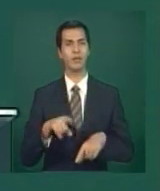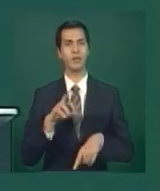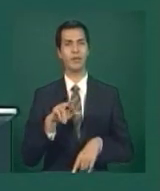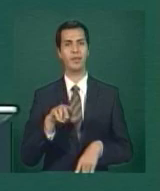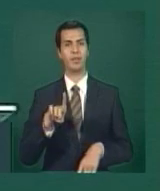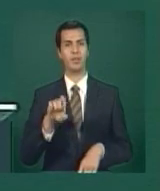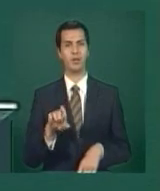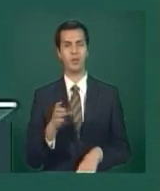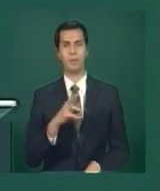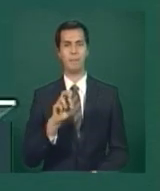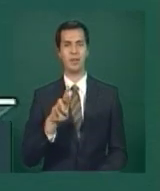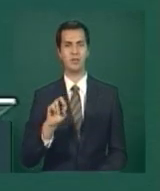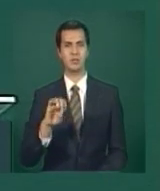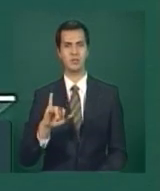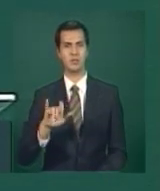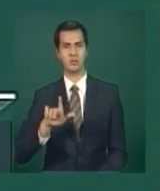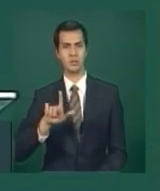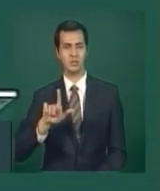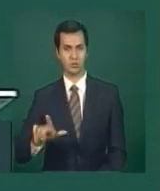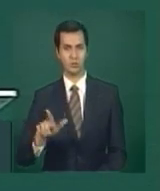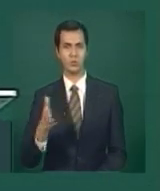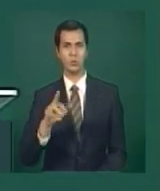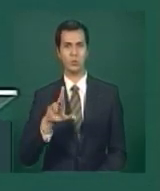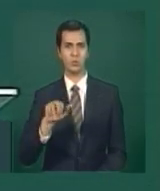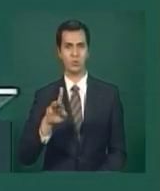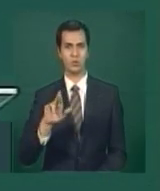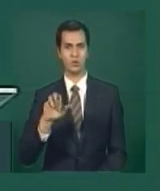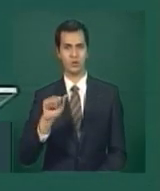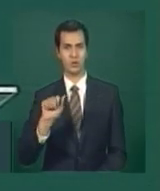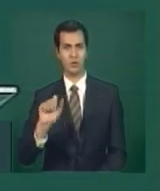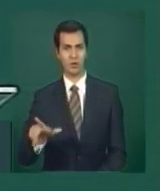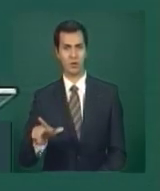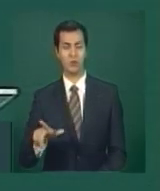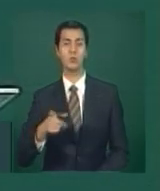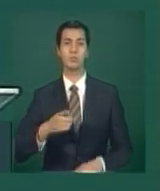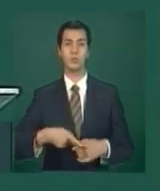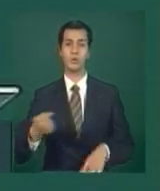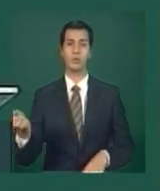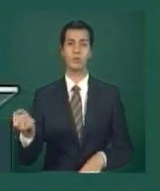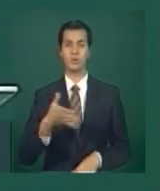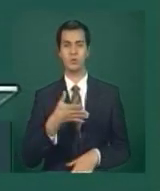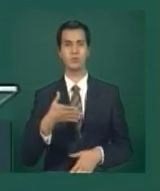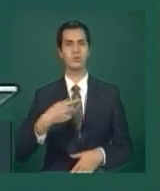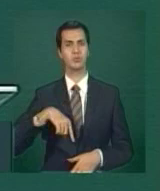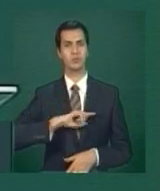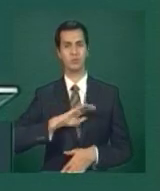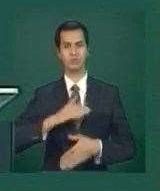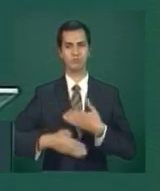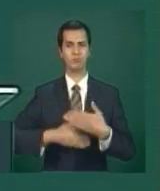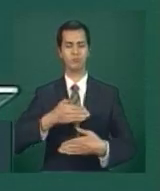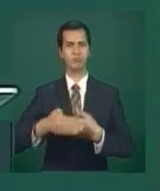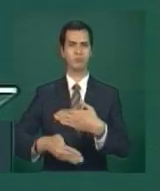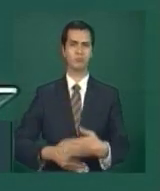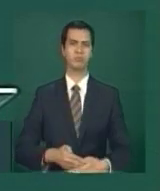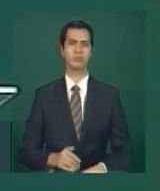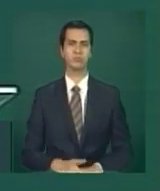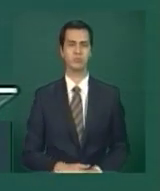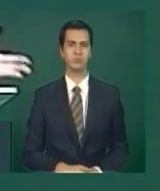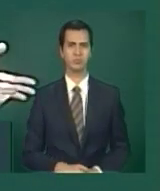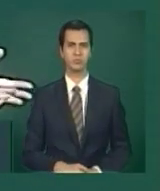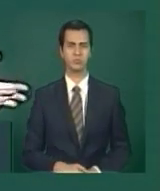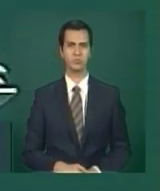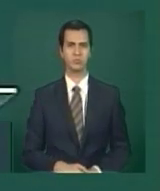Rural, que é um outro patamar também dessa modernização que eu estou falando, que é